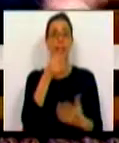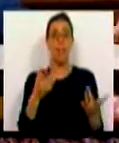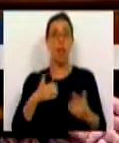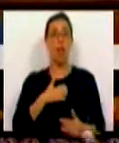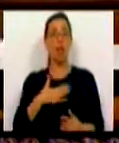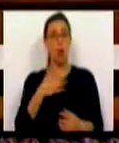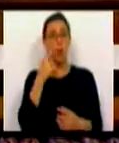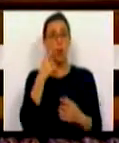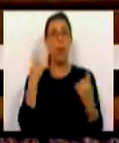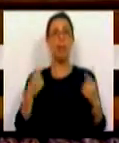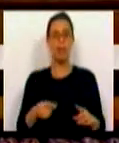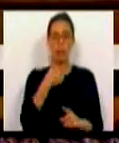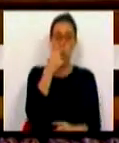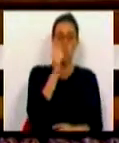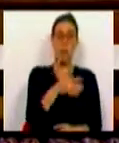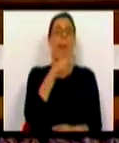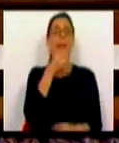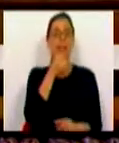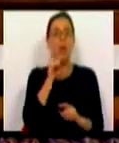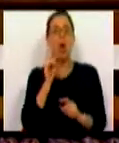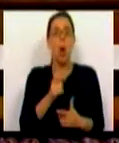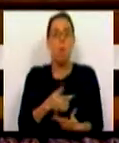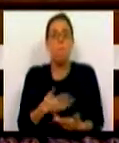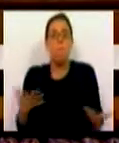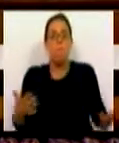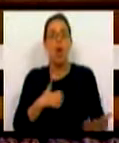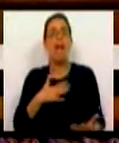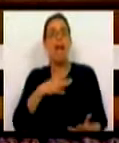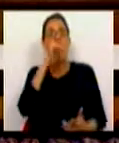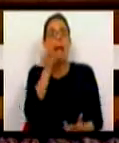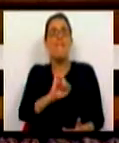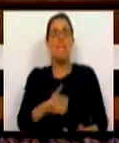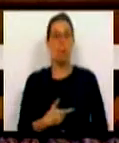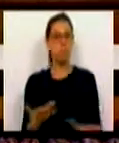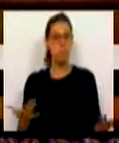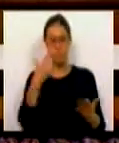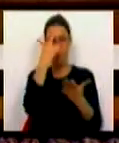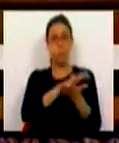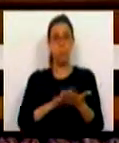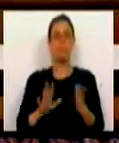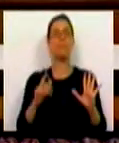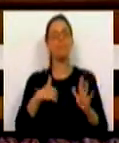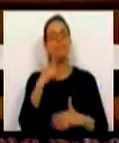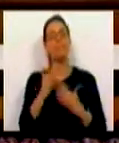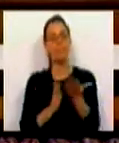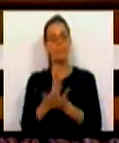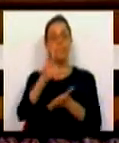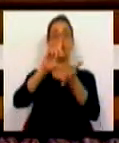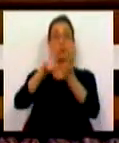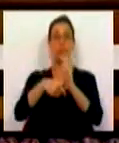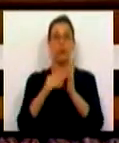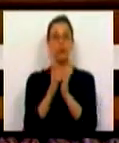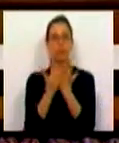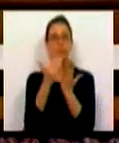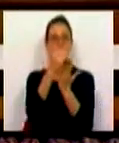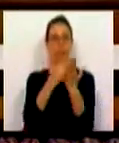tem dono conhecido e o abandono da terra que nem sequer dono conhecido tem. E foi por isso que avançámos com um projeto de